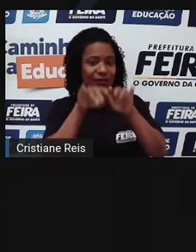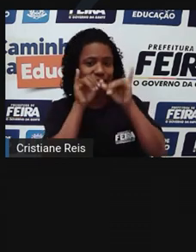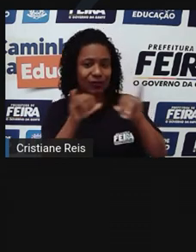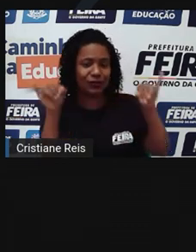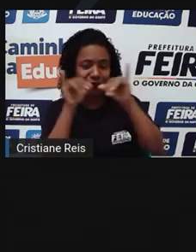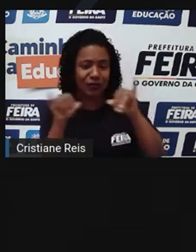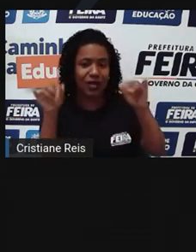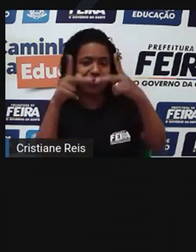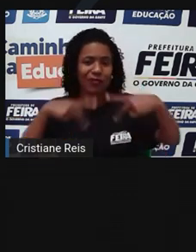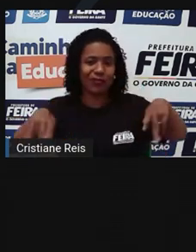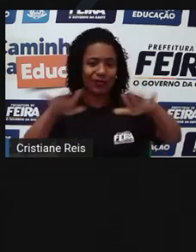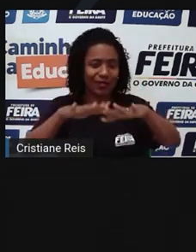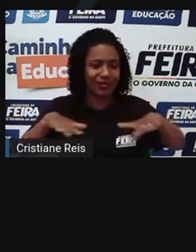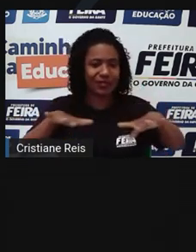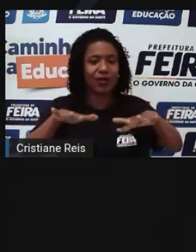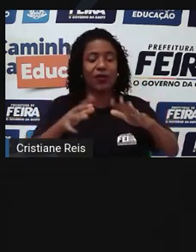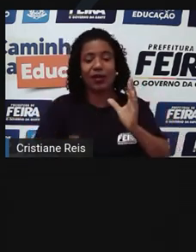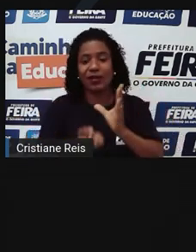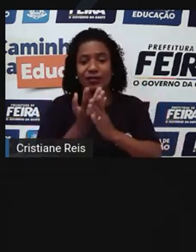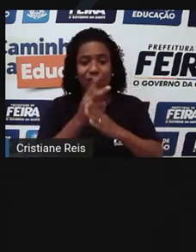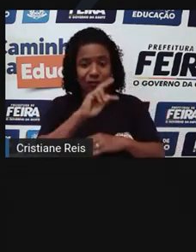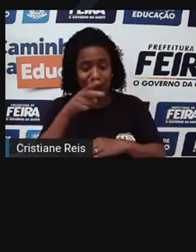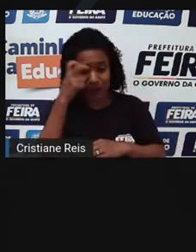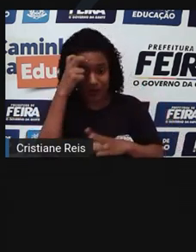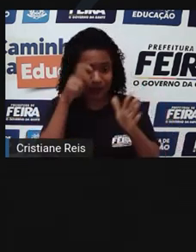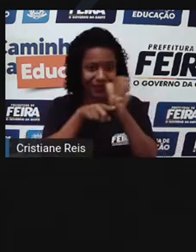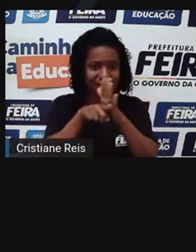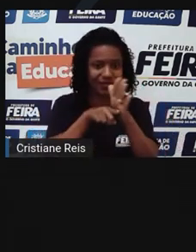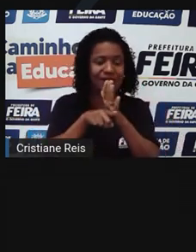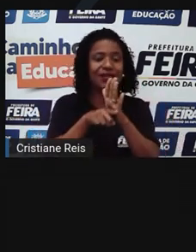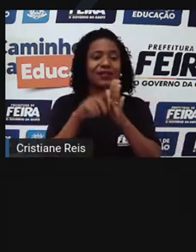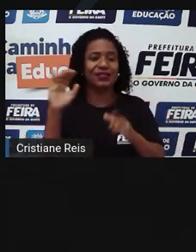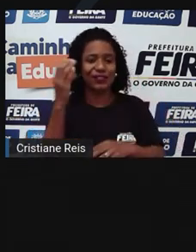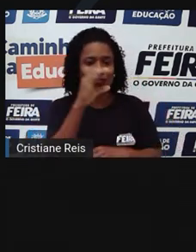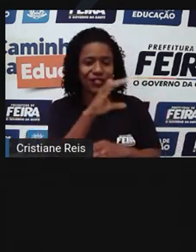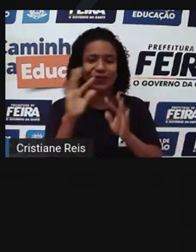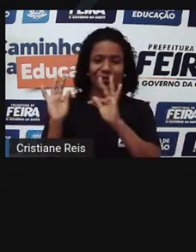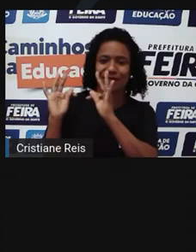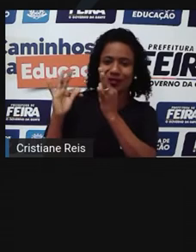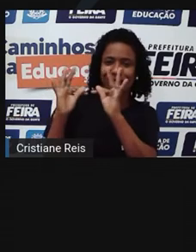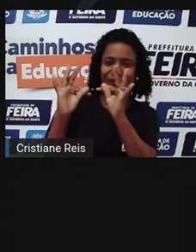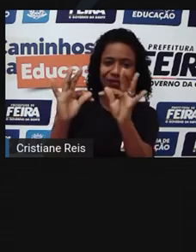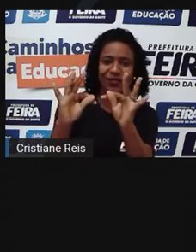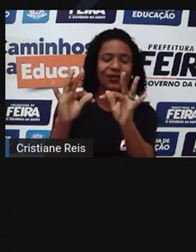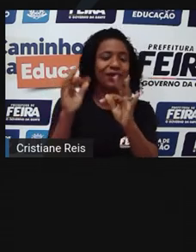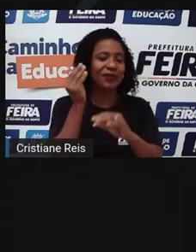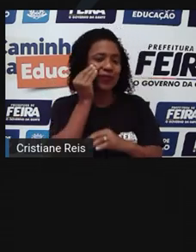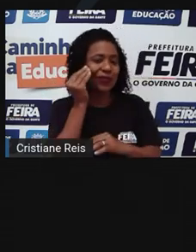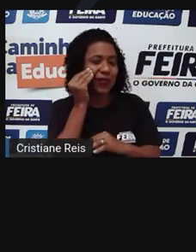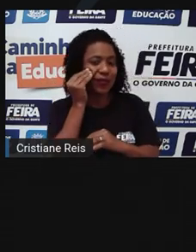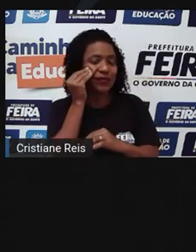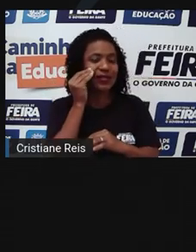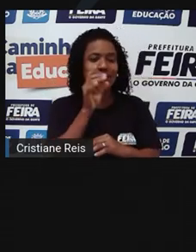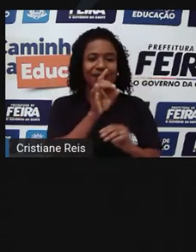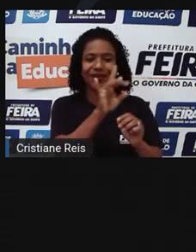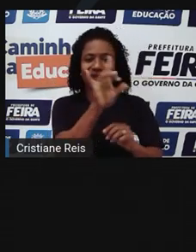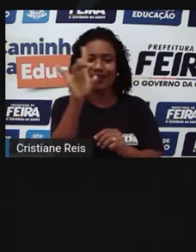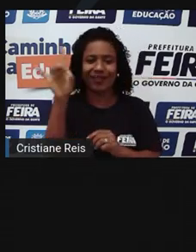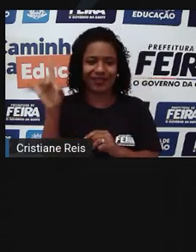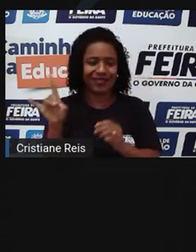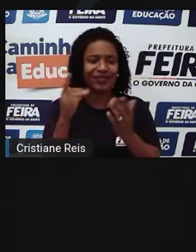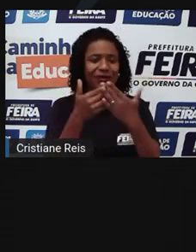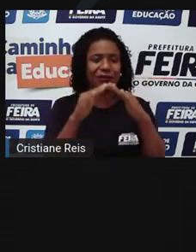população a criação cultural e a pesquisa científica e tecnológica geradas nas instituições que